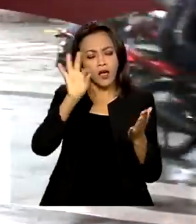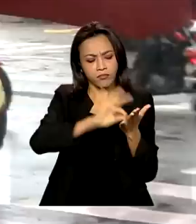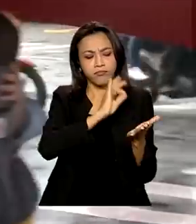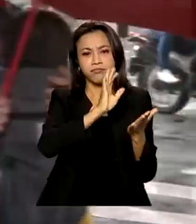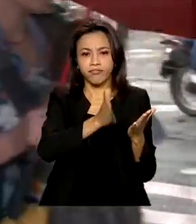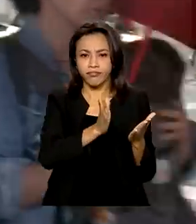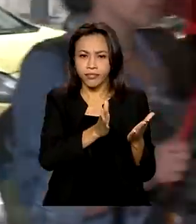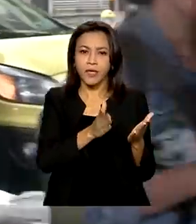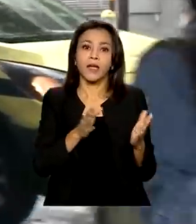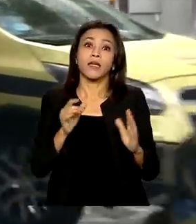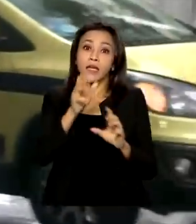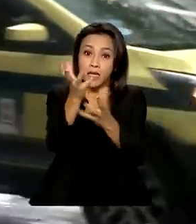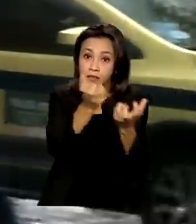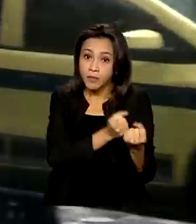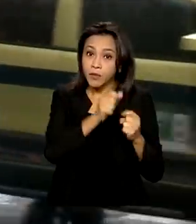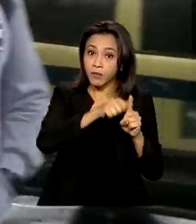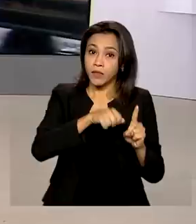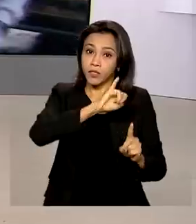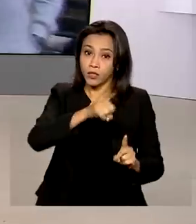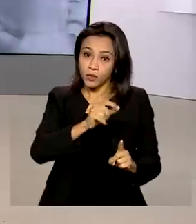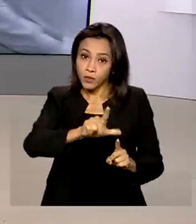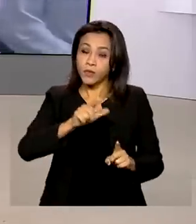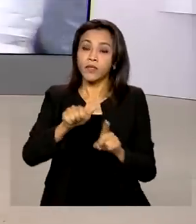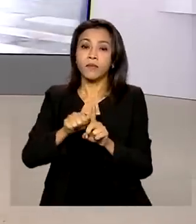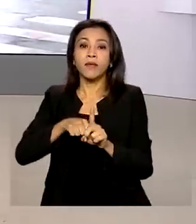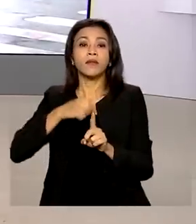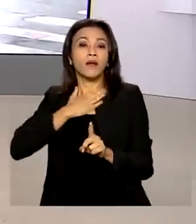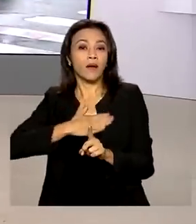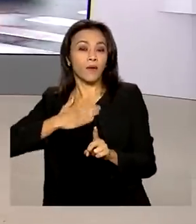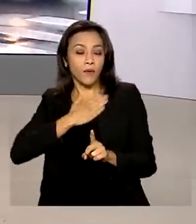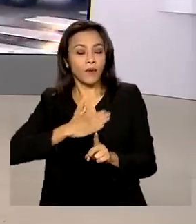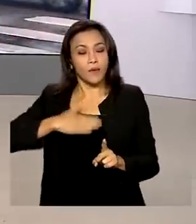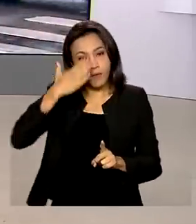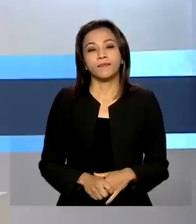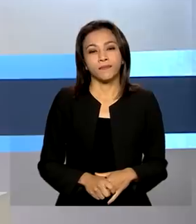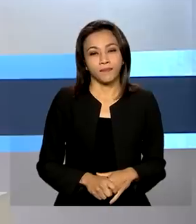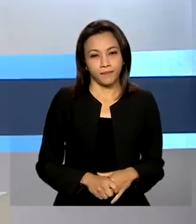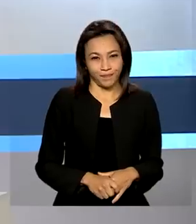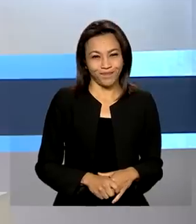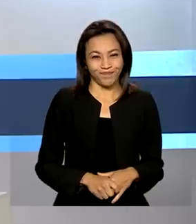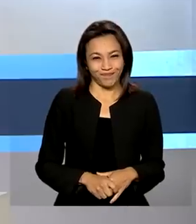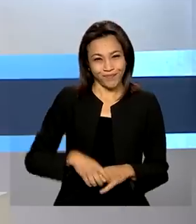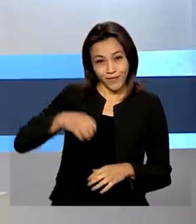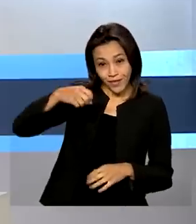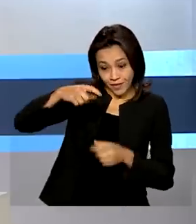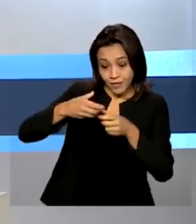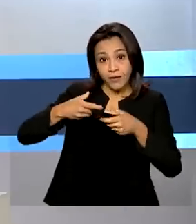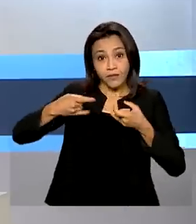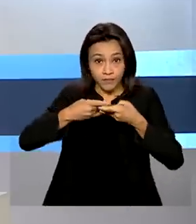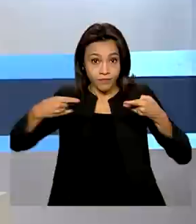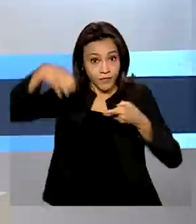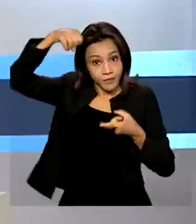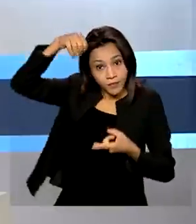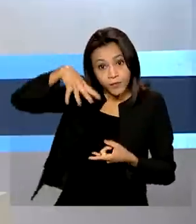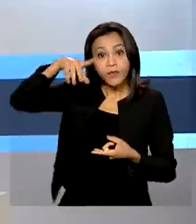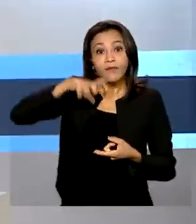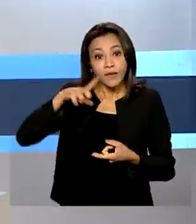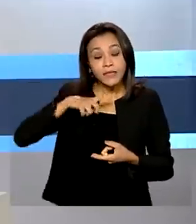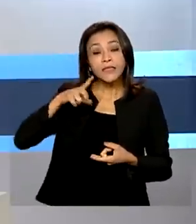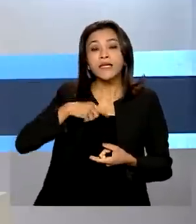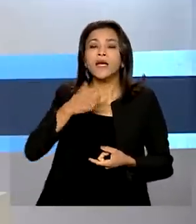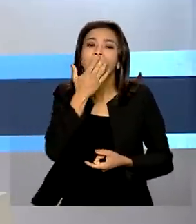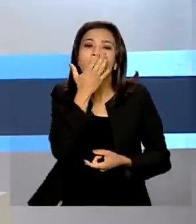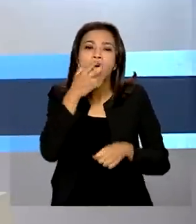julho e agosto. Mara, volto com você. Obrigada pelas informações, Tiago. A conta de luz terá bandeira verde em